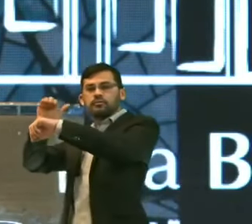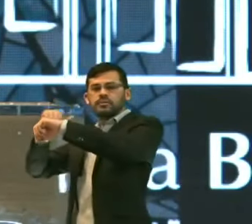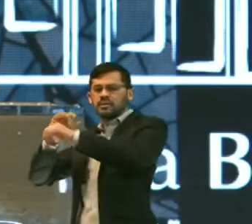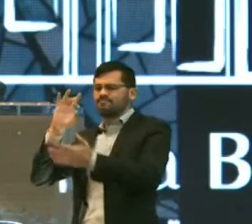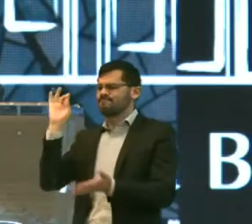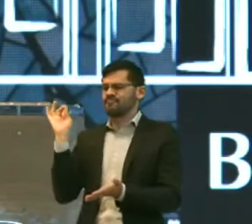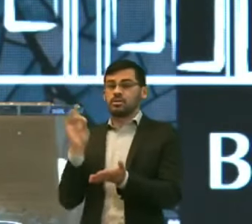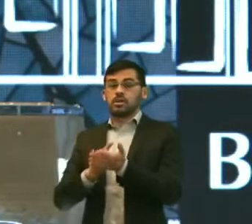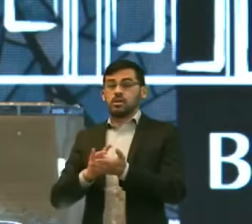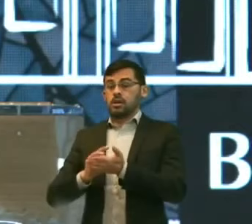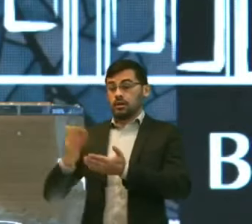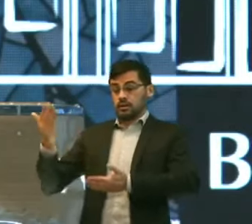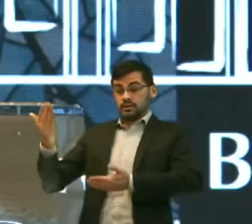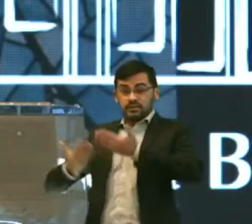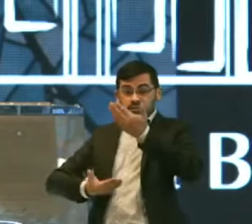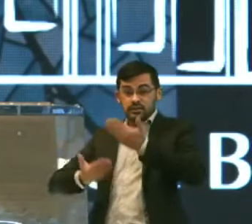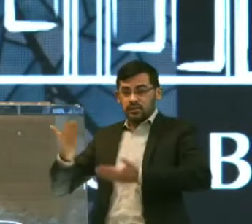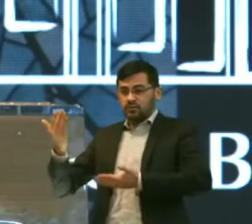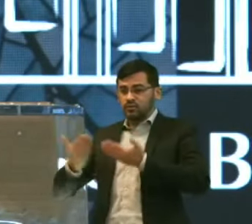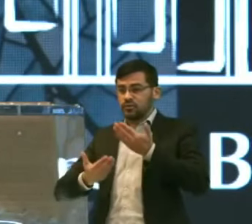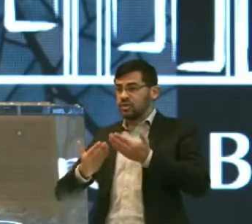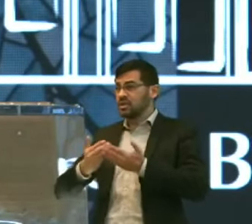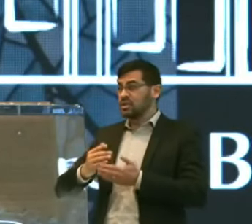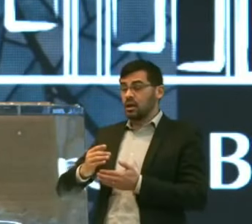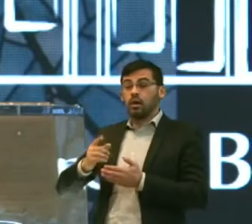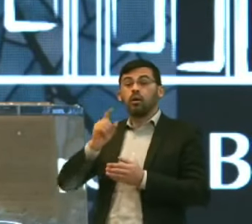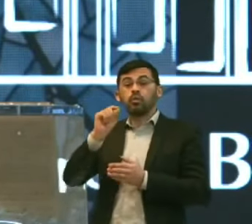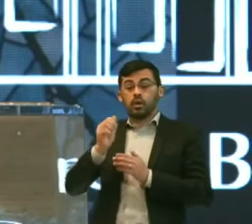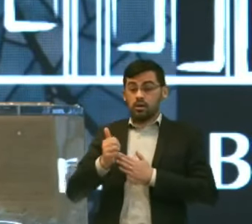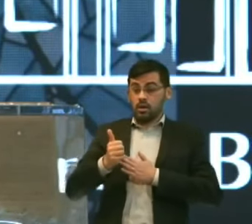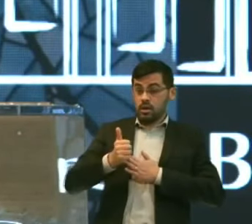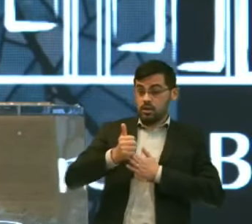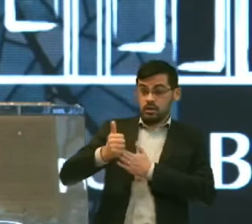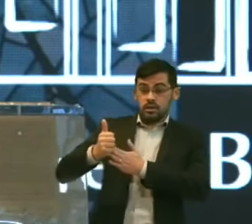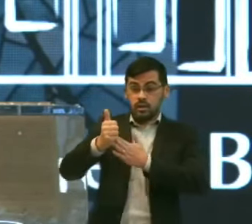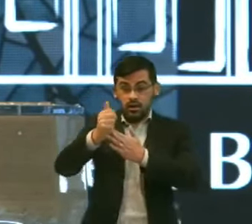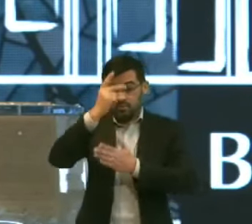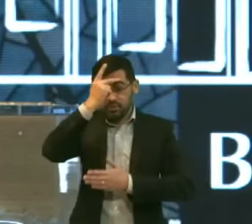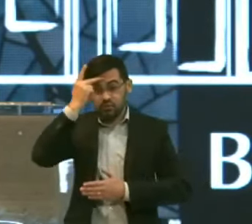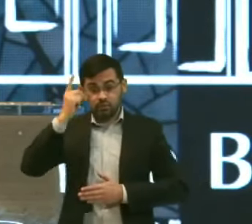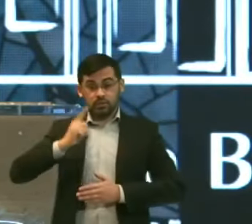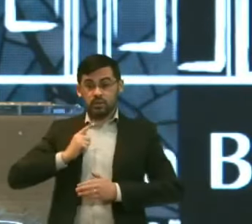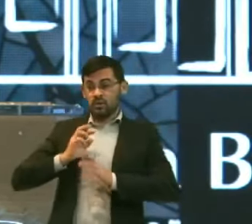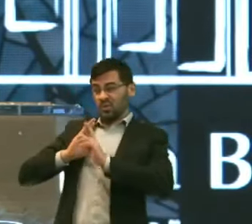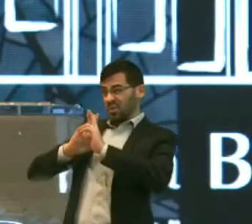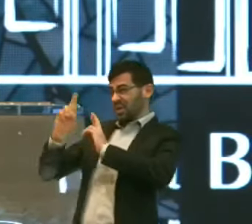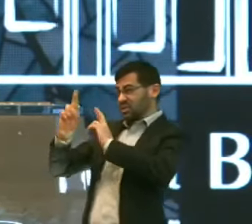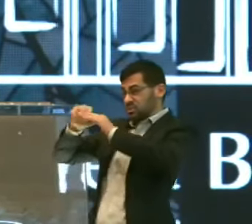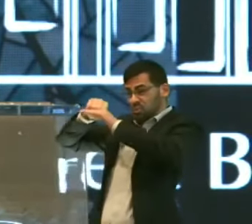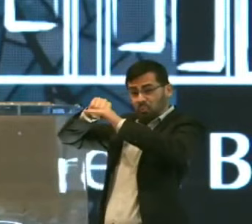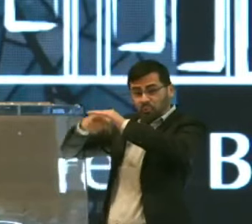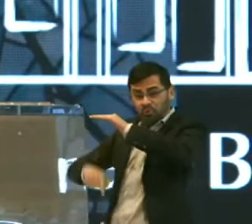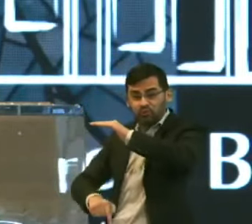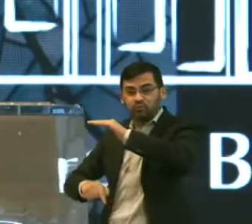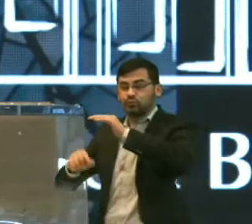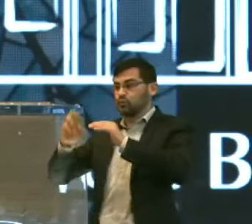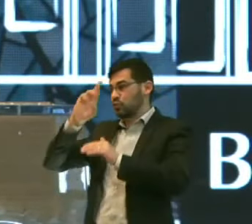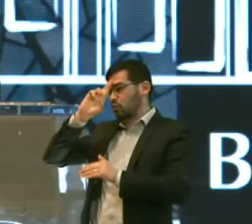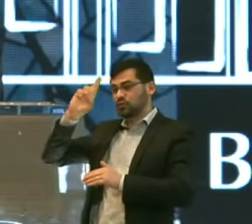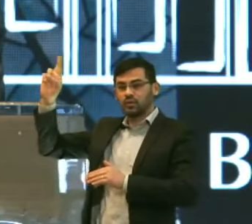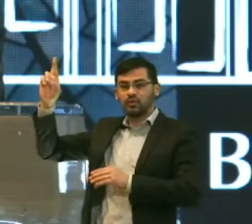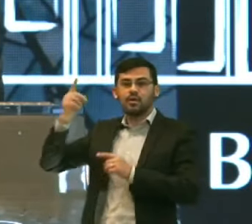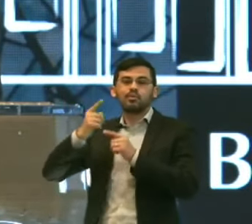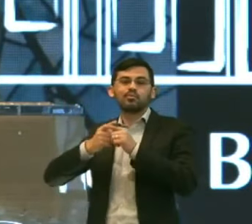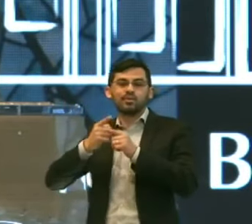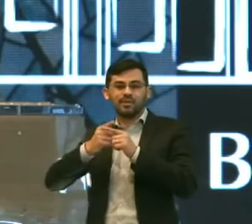servir Guiando pessoas A um relacionamento Mais profundo Com o Senhor Pois este foi O